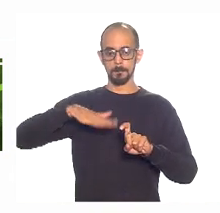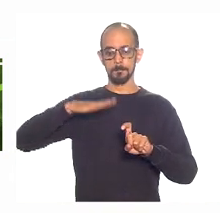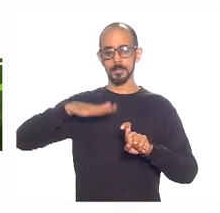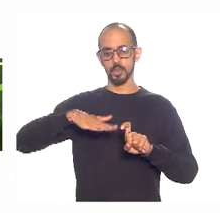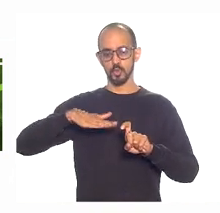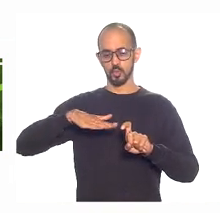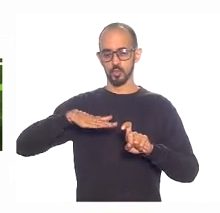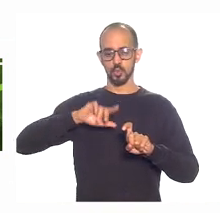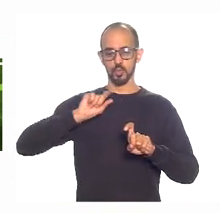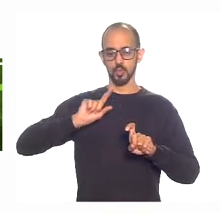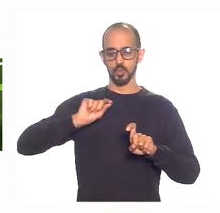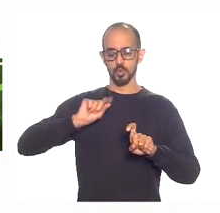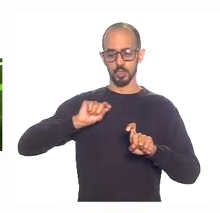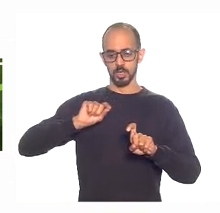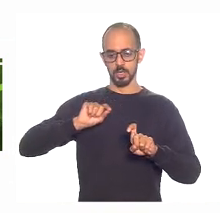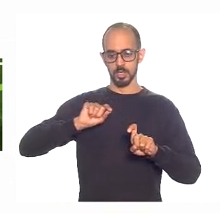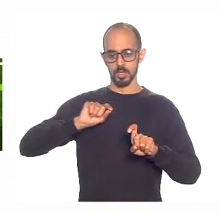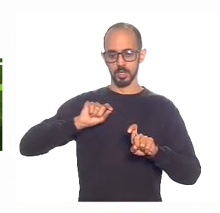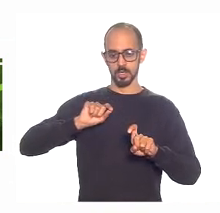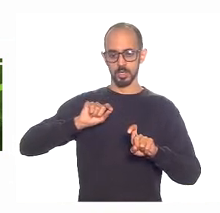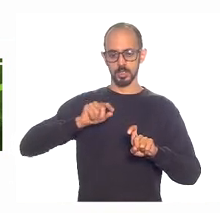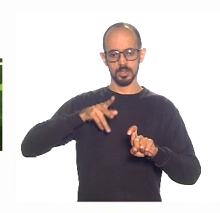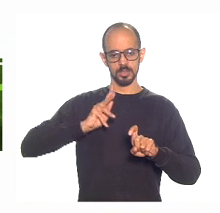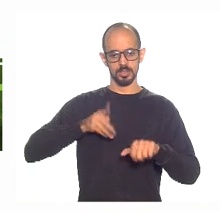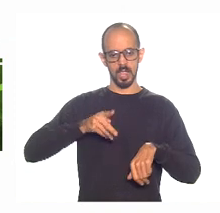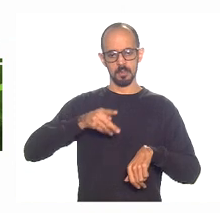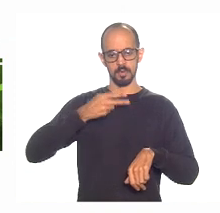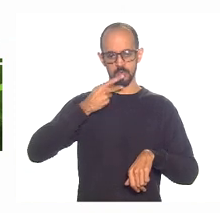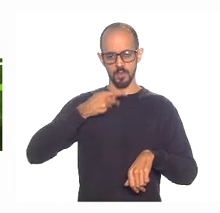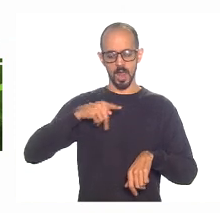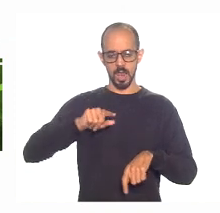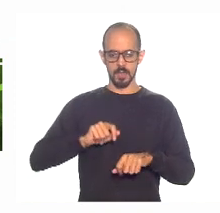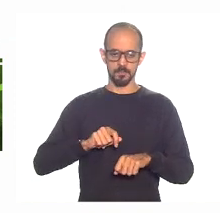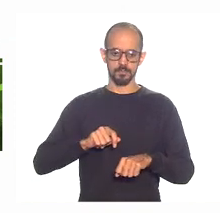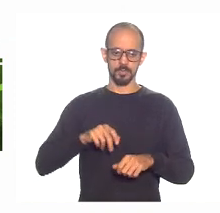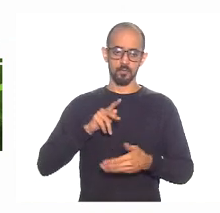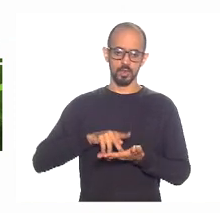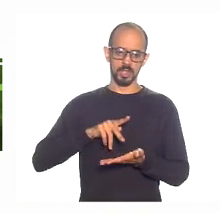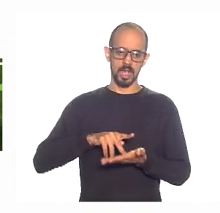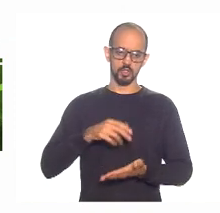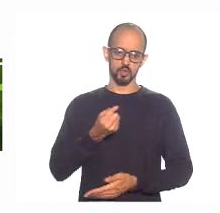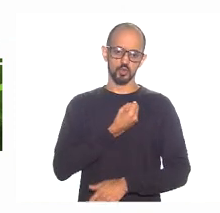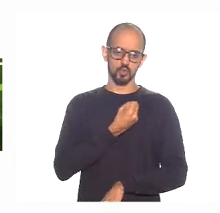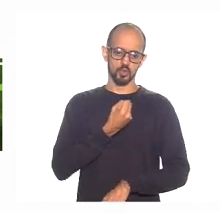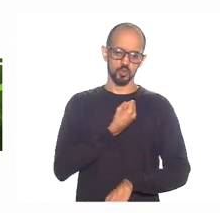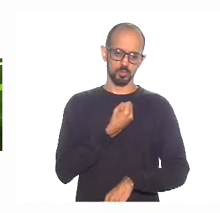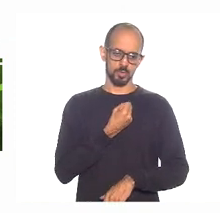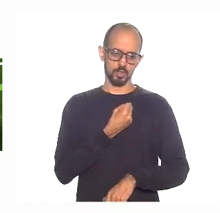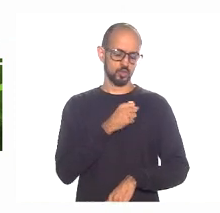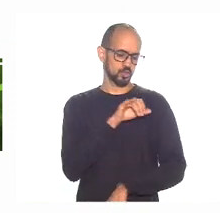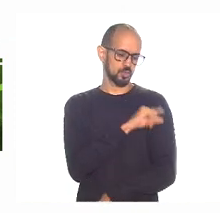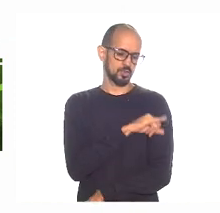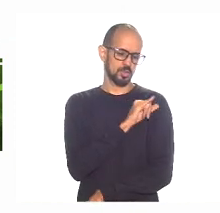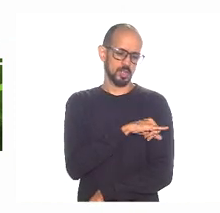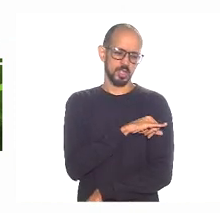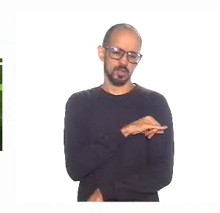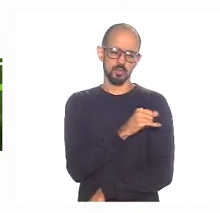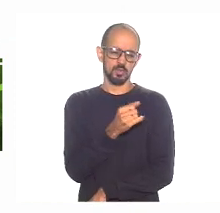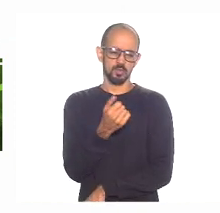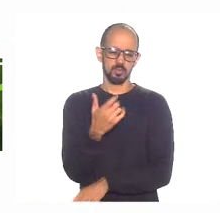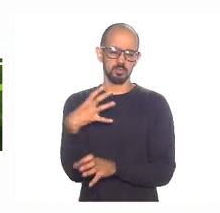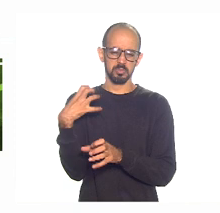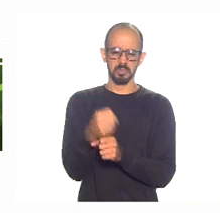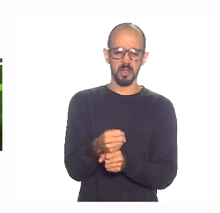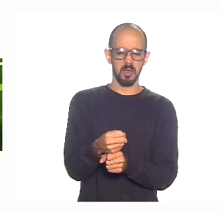geralmente se coloca. Quer dizer, na verdade, os números do Estado do Rio de Janeiro são muito chutados. Agora, em uma